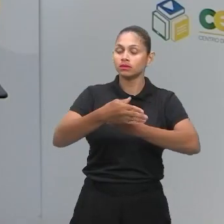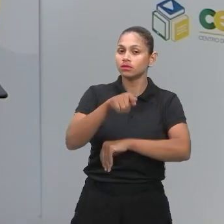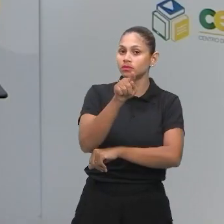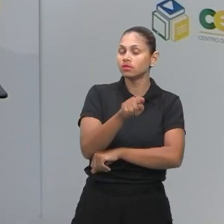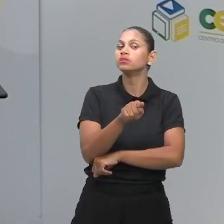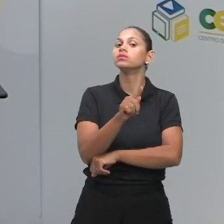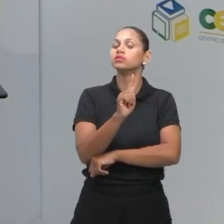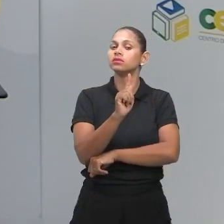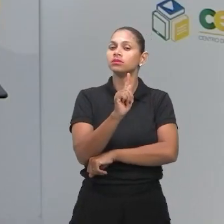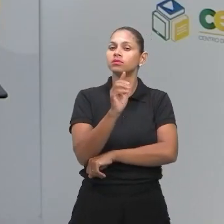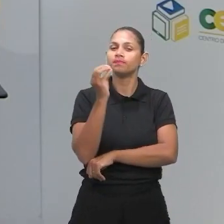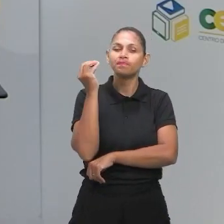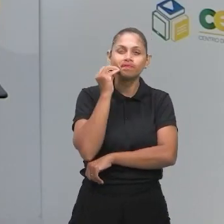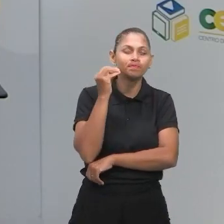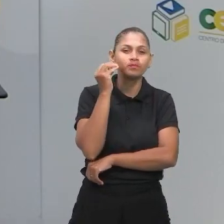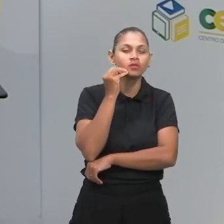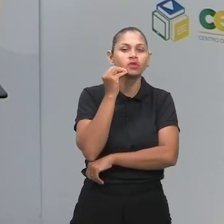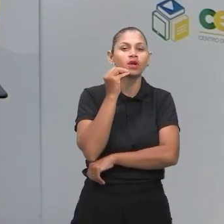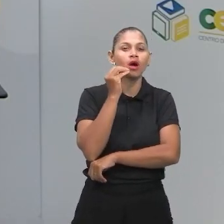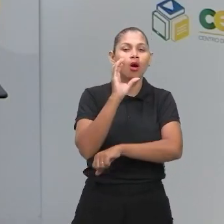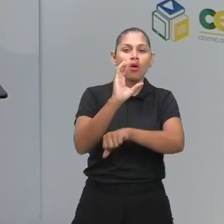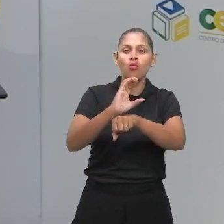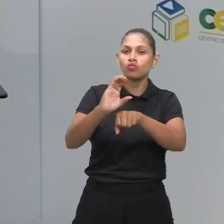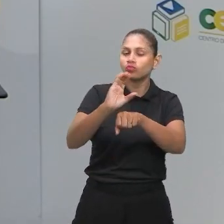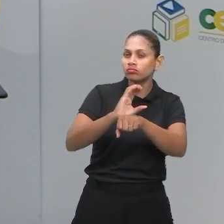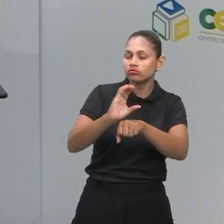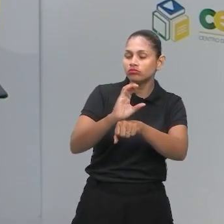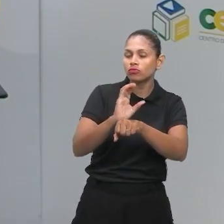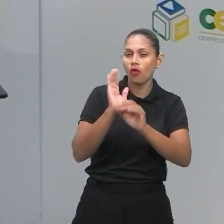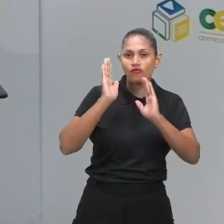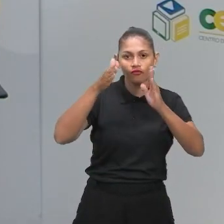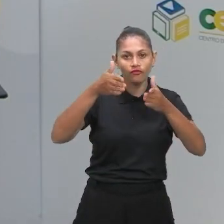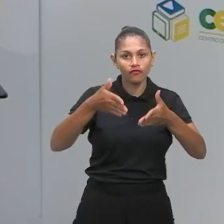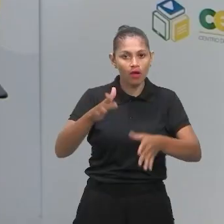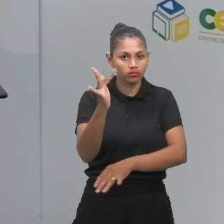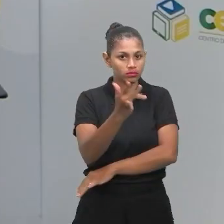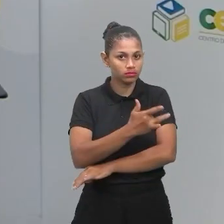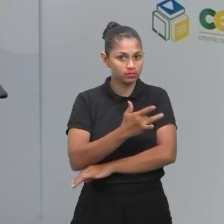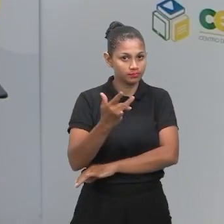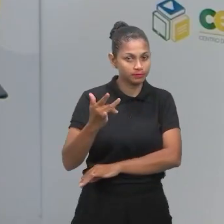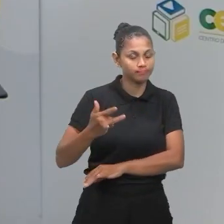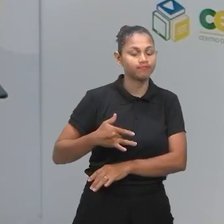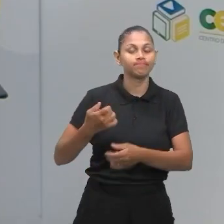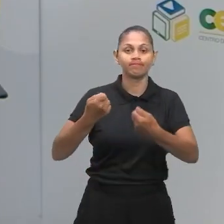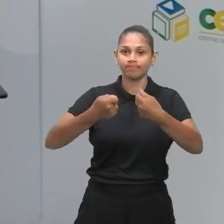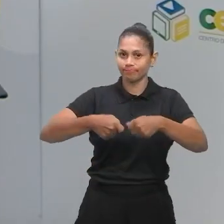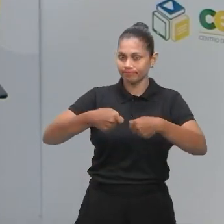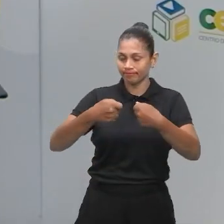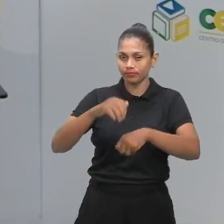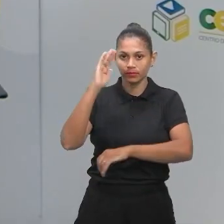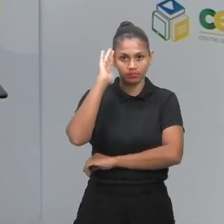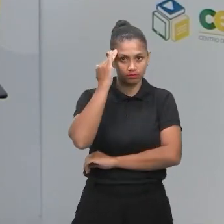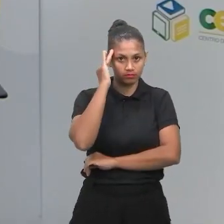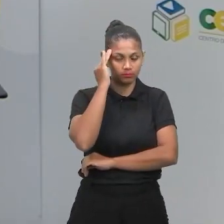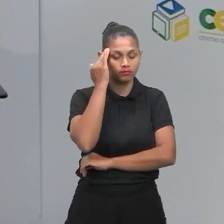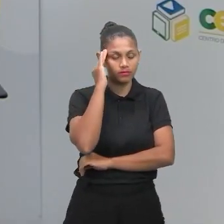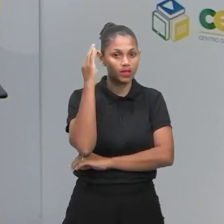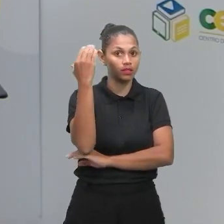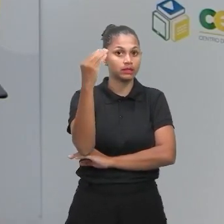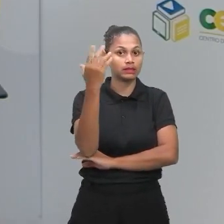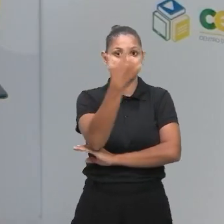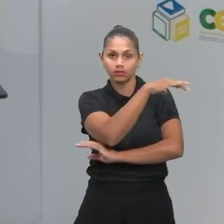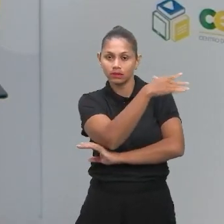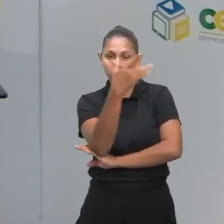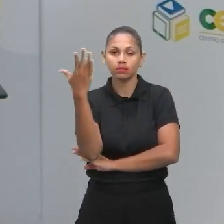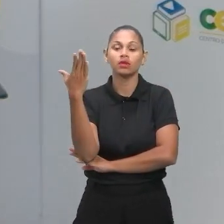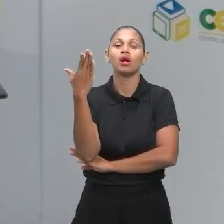tentar um curso voltado para a área da saúde, você precisa entender que a ciência da natureza, ela tem peso 3.